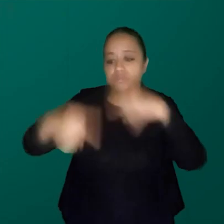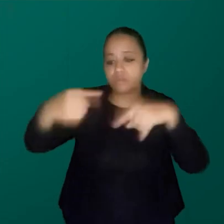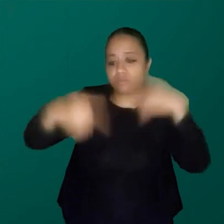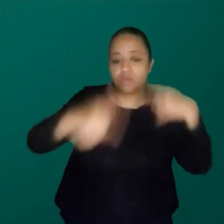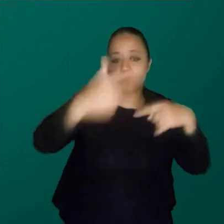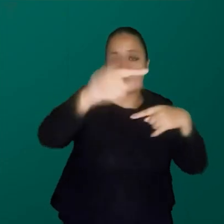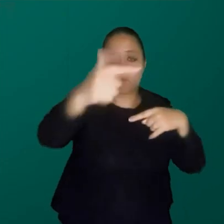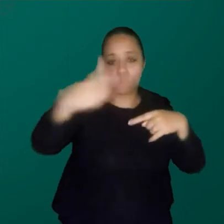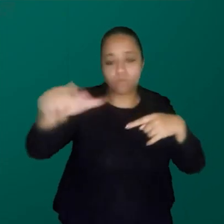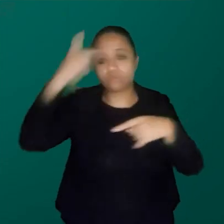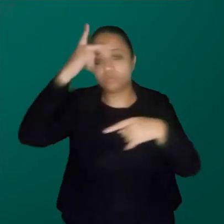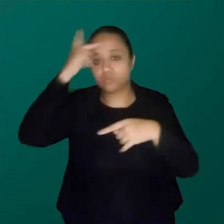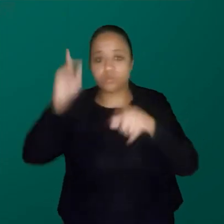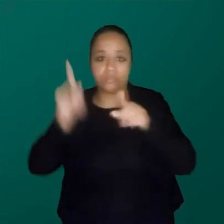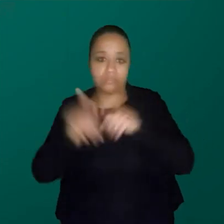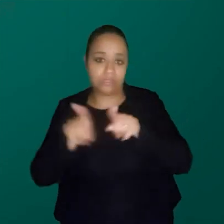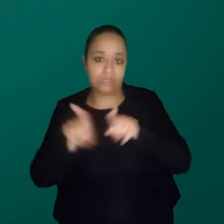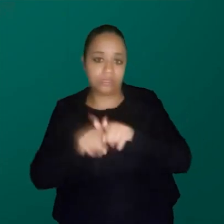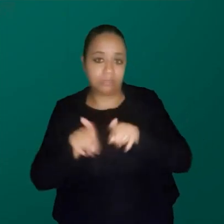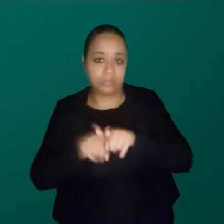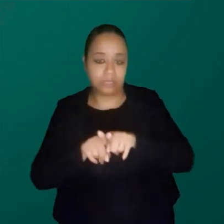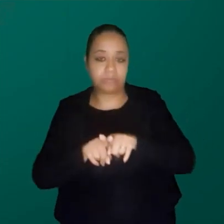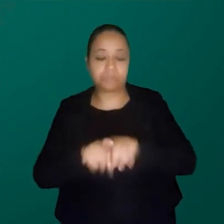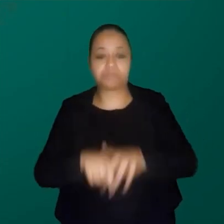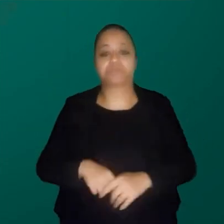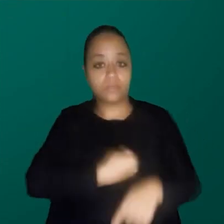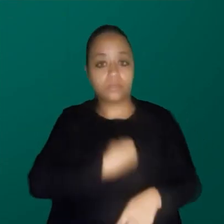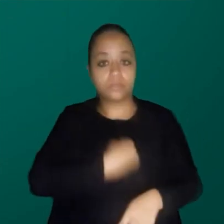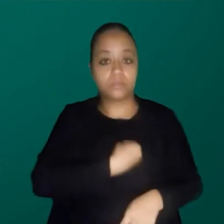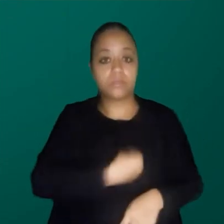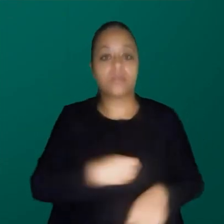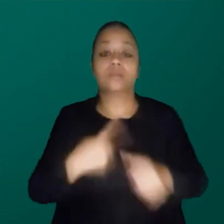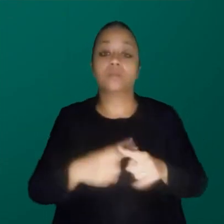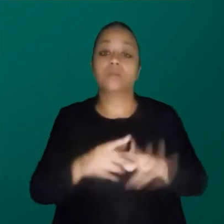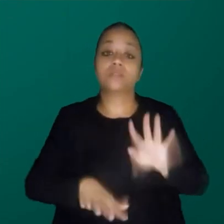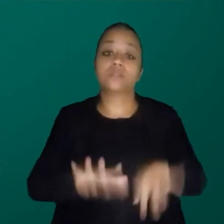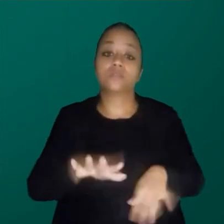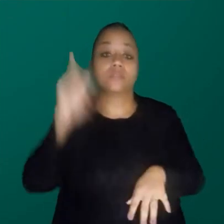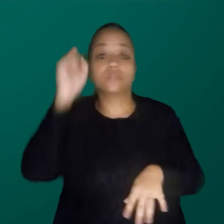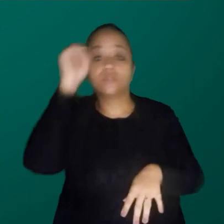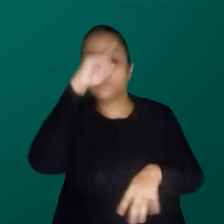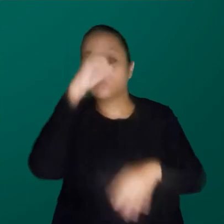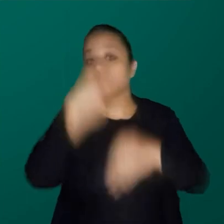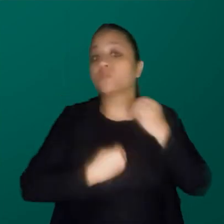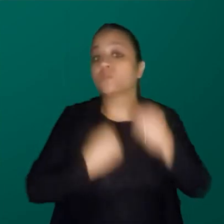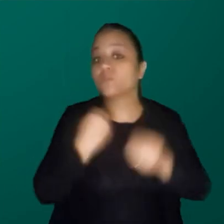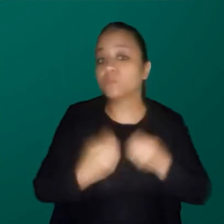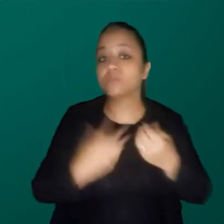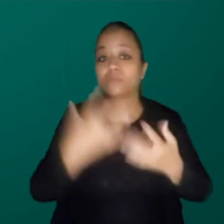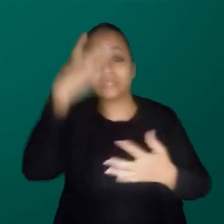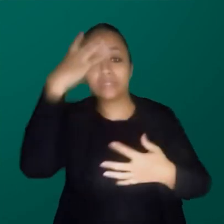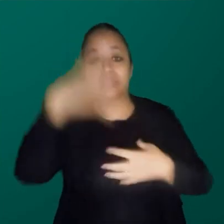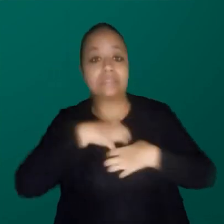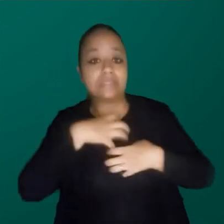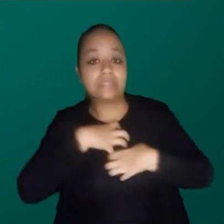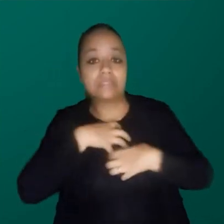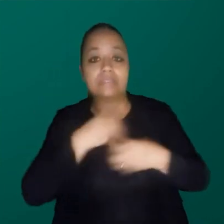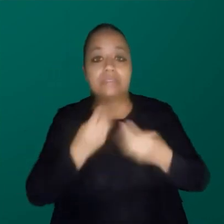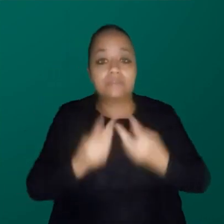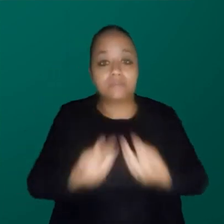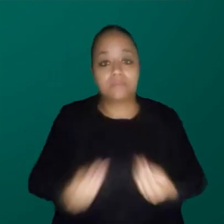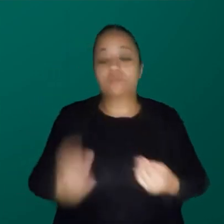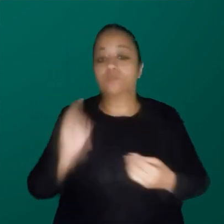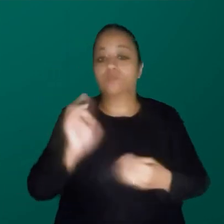pessoas que já não estão inseridas no debate. E isso é muito difícil de fazer. Como é que a gente sensibiliza, não só